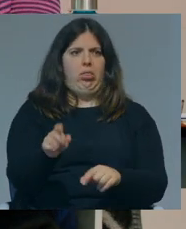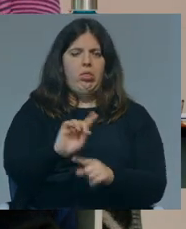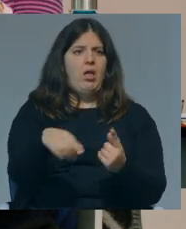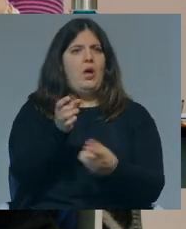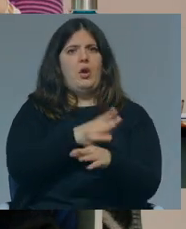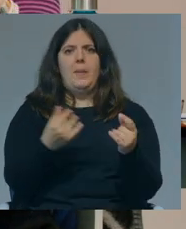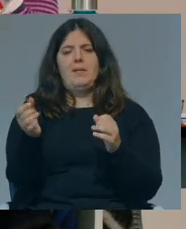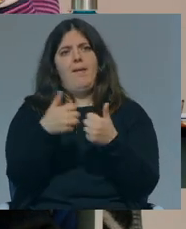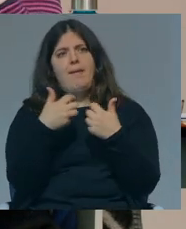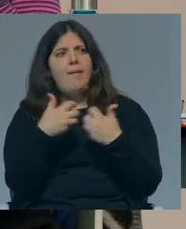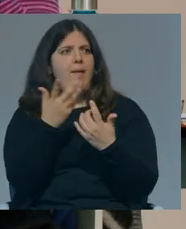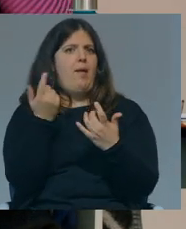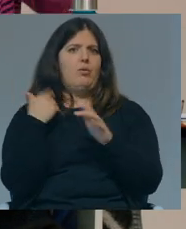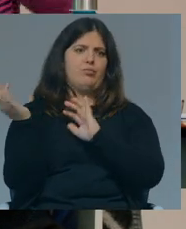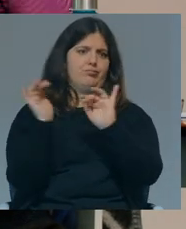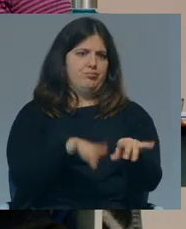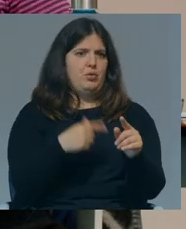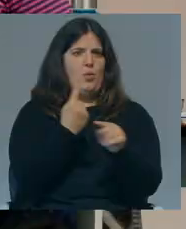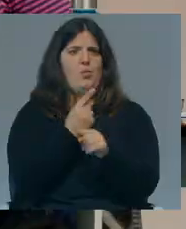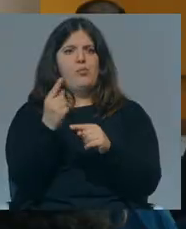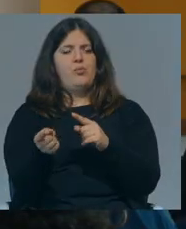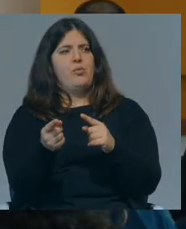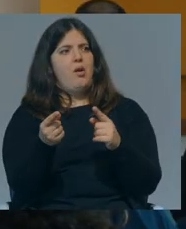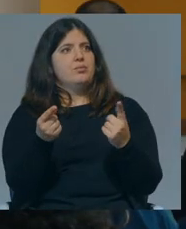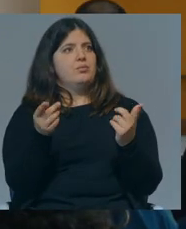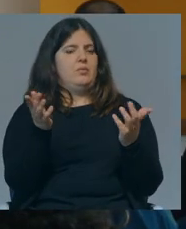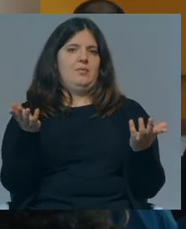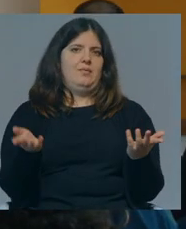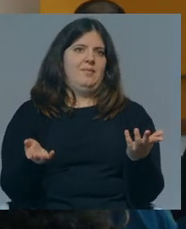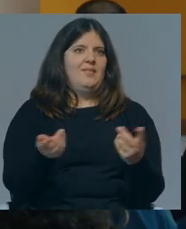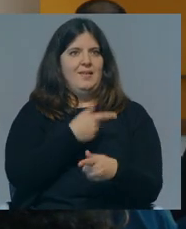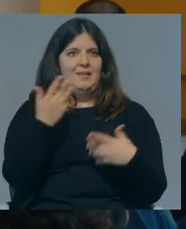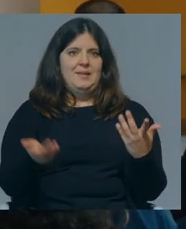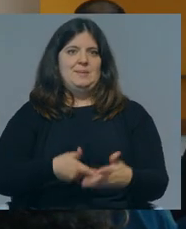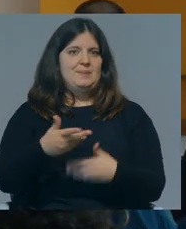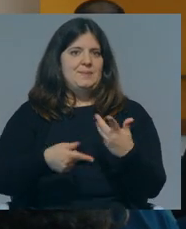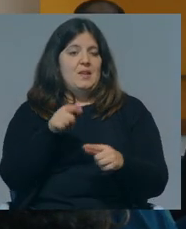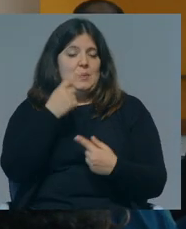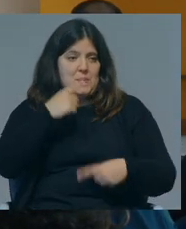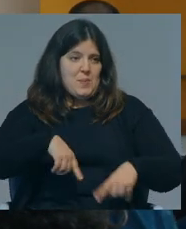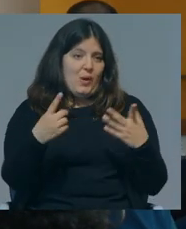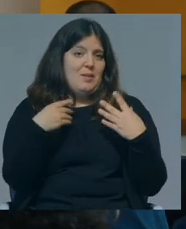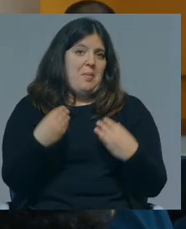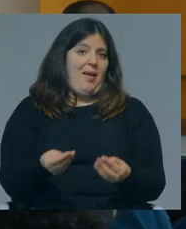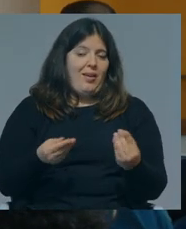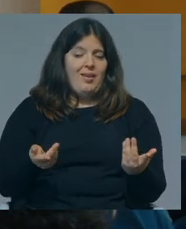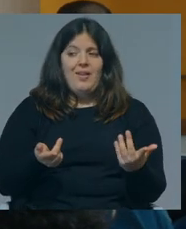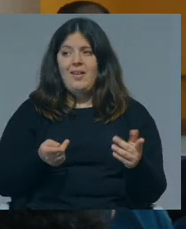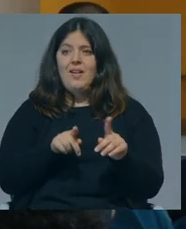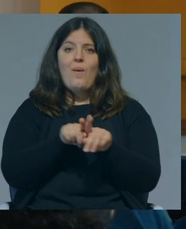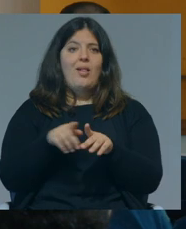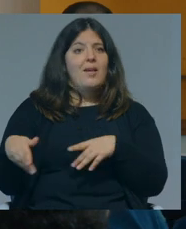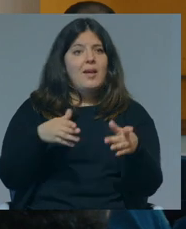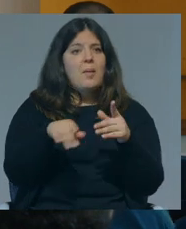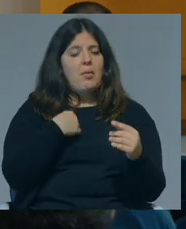sei o quê, e, portanto, vamos, obviamente, ser invadidos por Castela. É, quer dizer, portanto, isso mostra bem que o